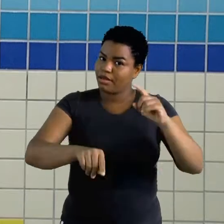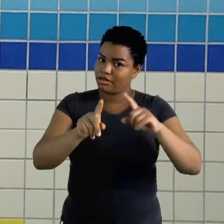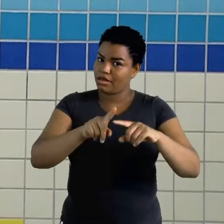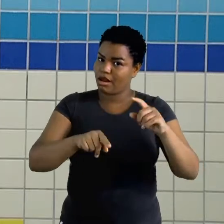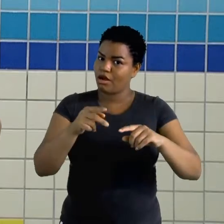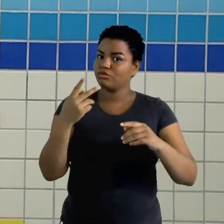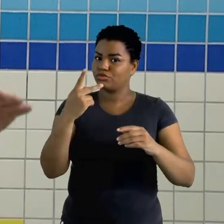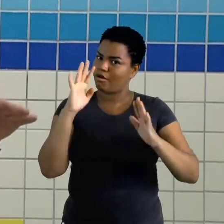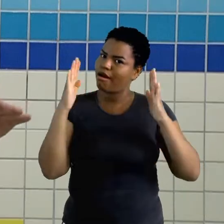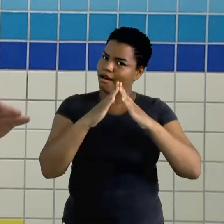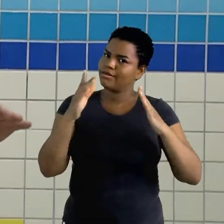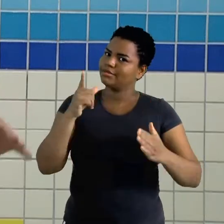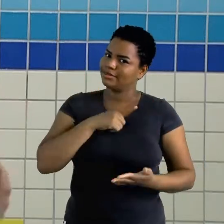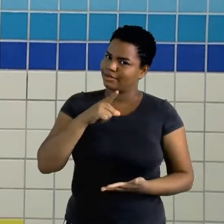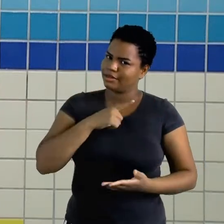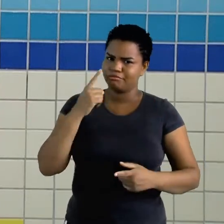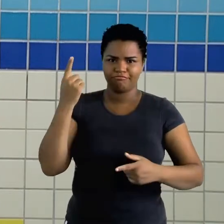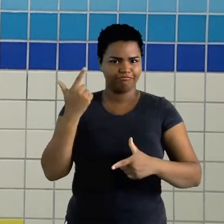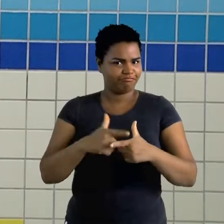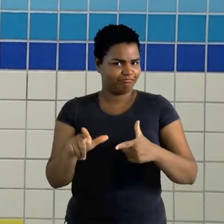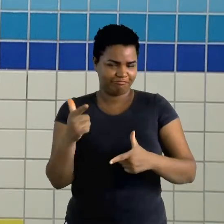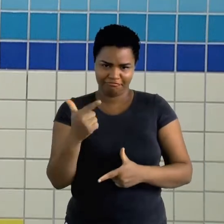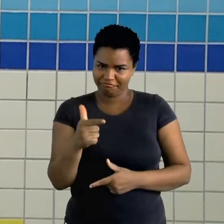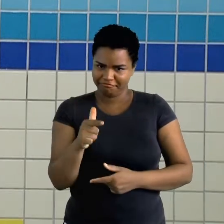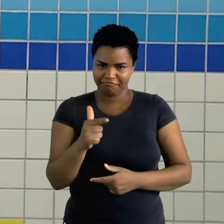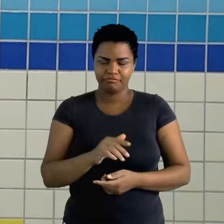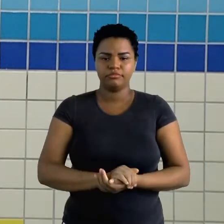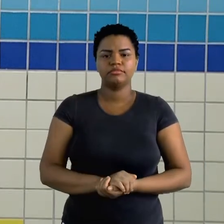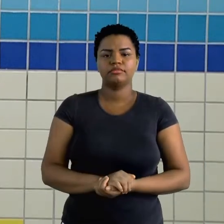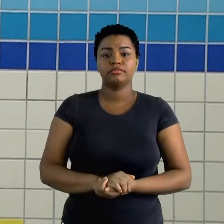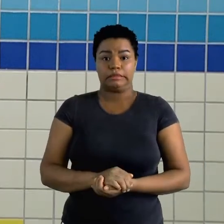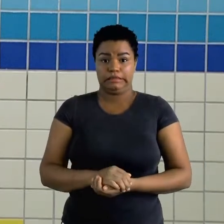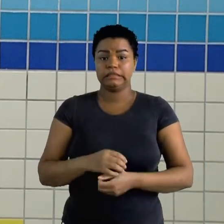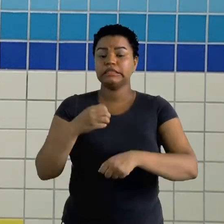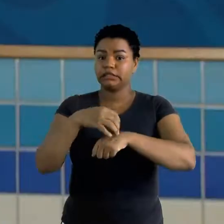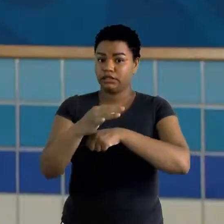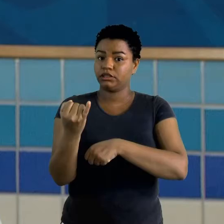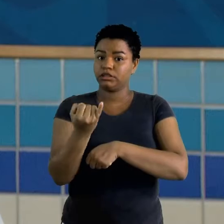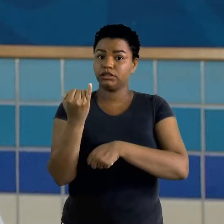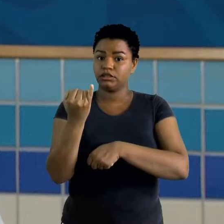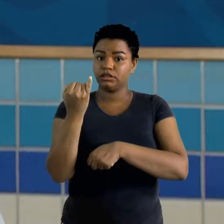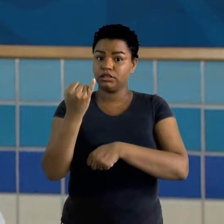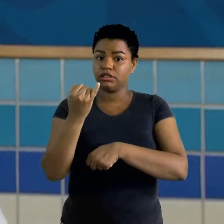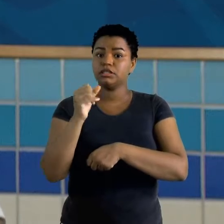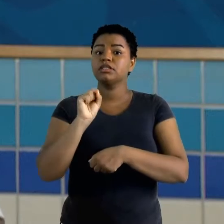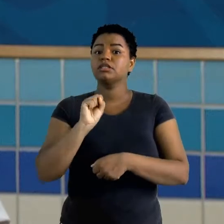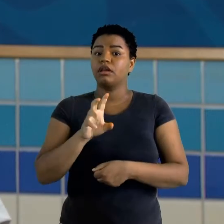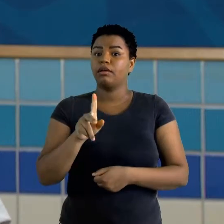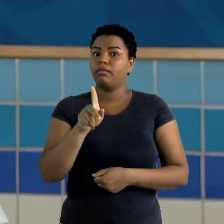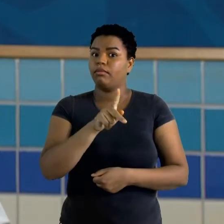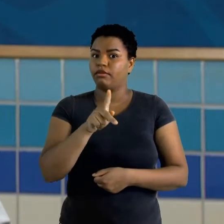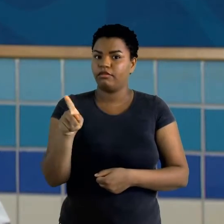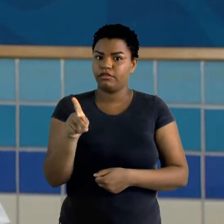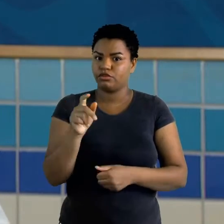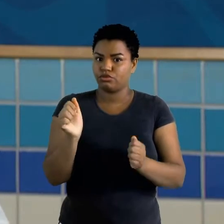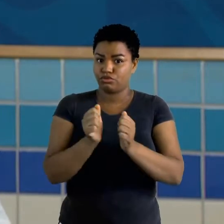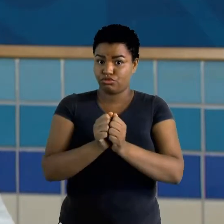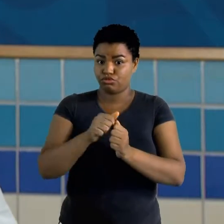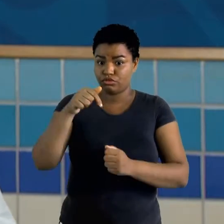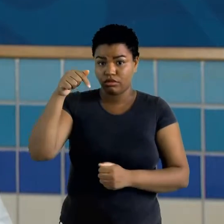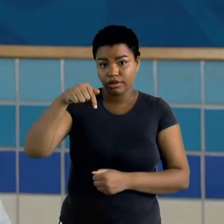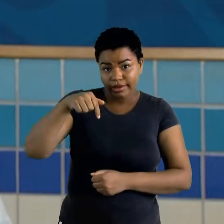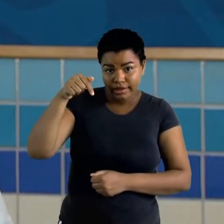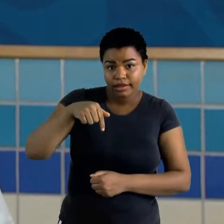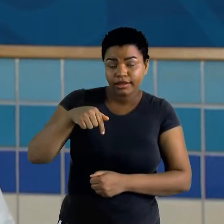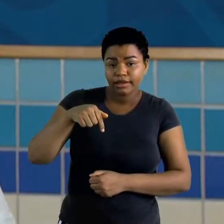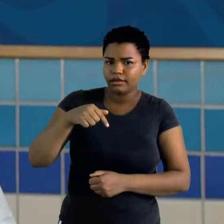você, não tem problema nenhum. E há um recadinho muito importante, se o seu professor não tiver aqui junto com a gente, não se